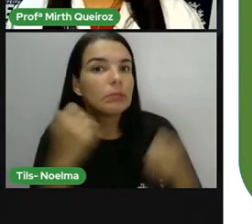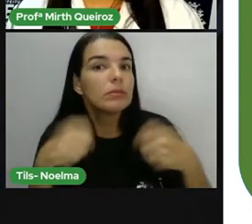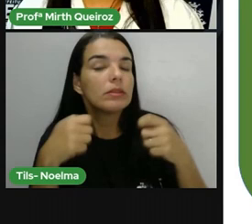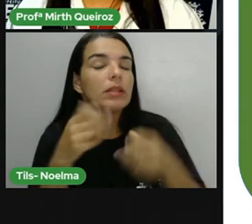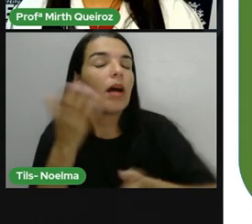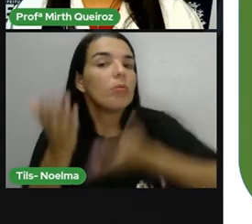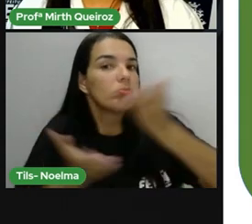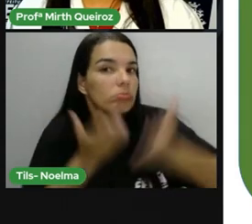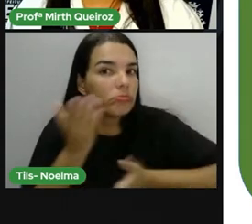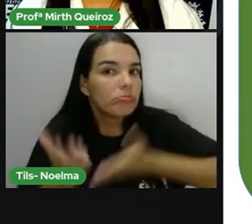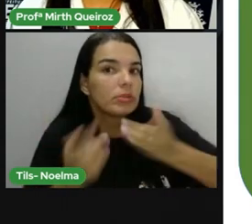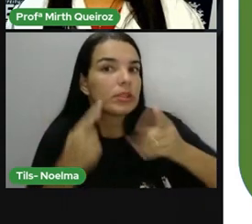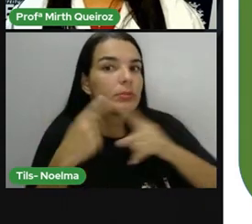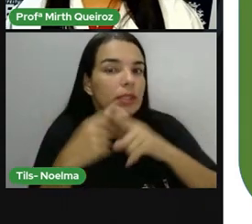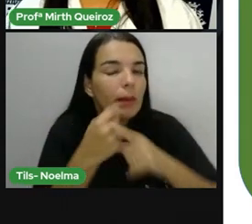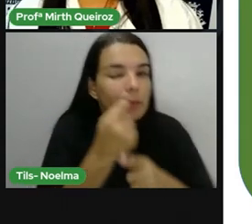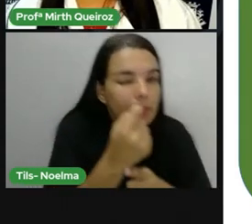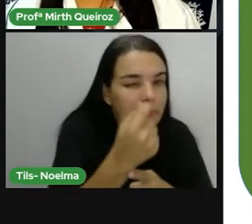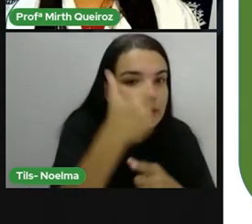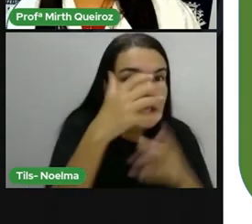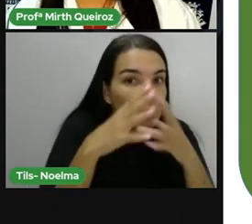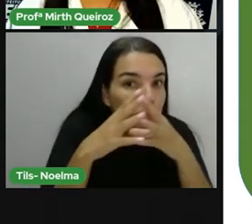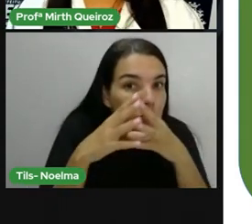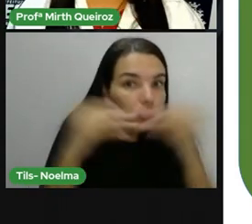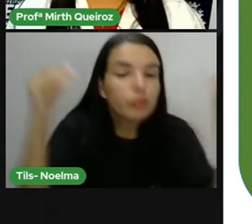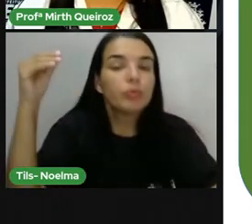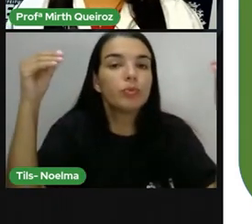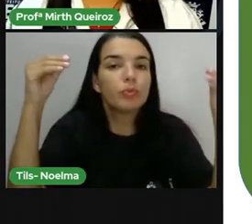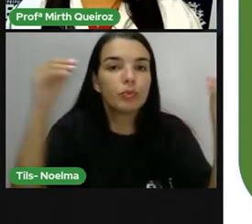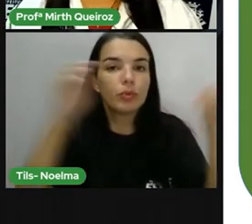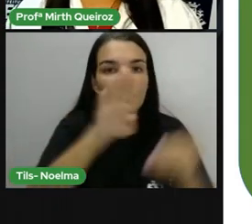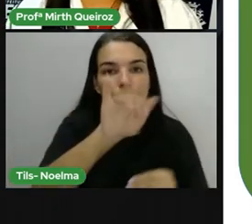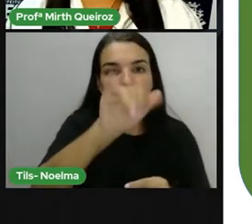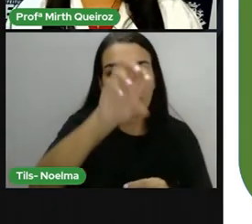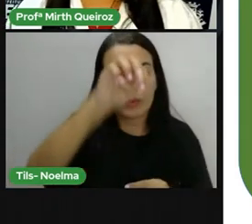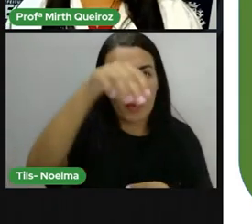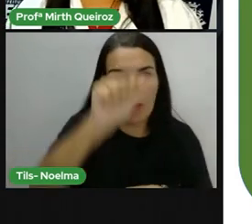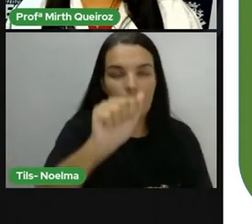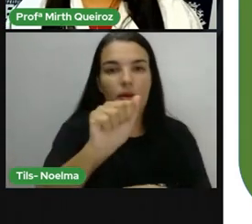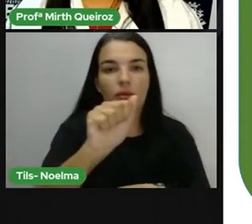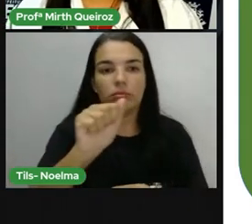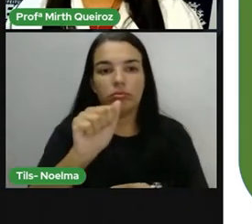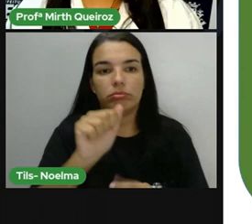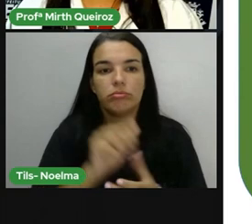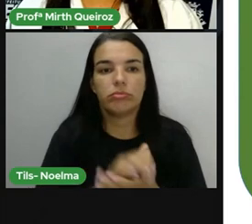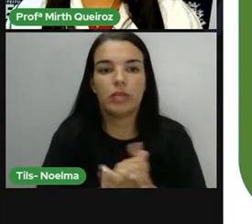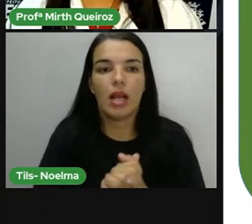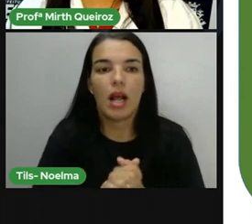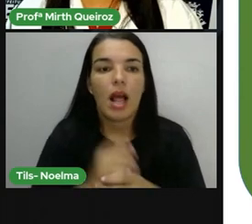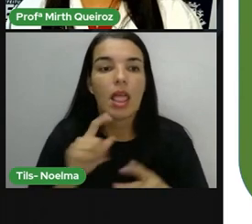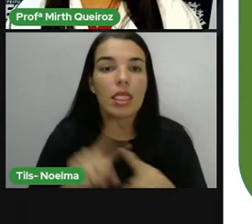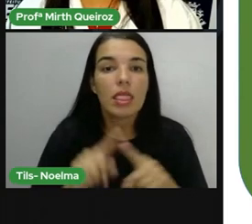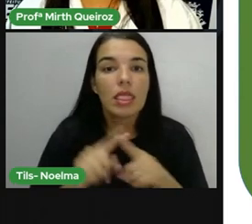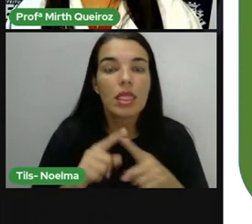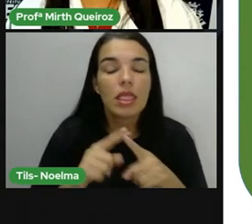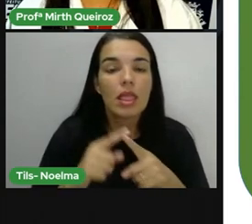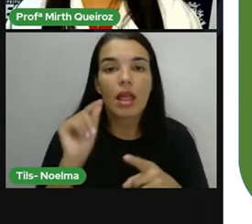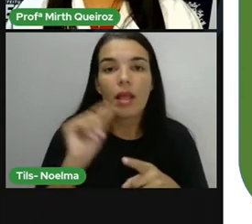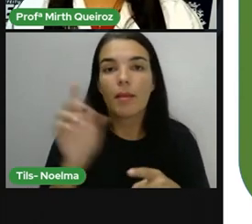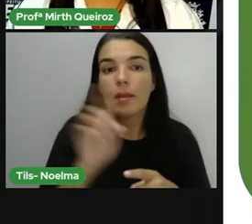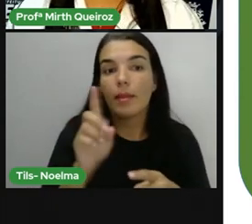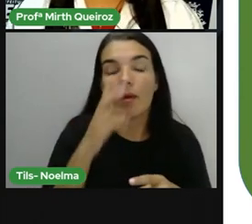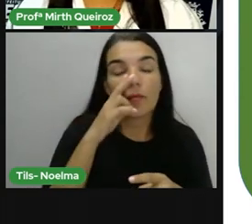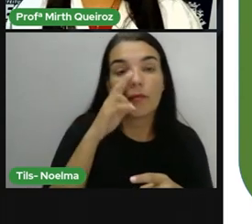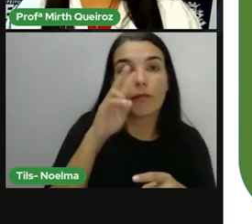em perigo em outros biomas, né? Apesar disso, o animal já não é visto em países da